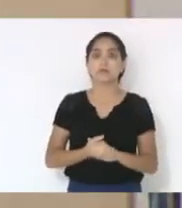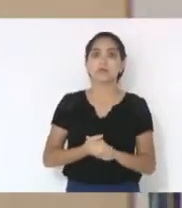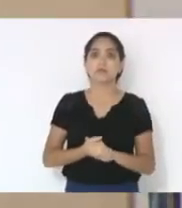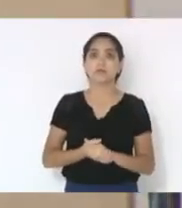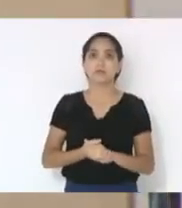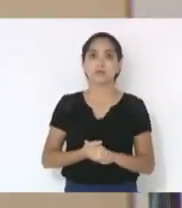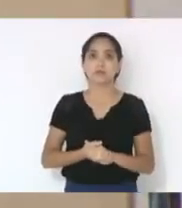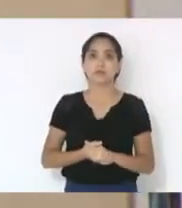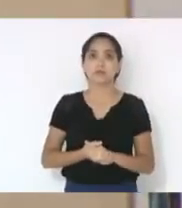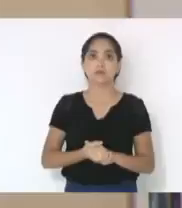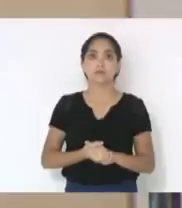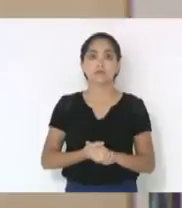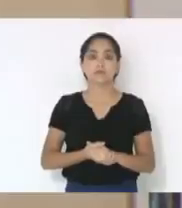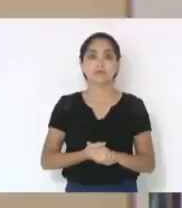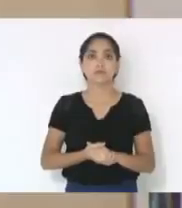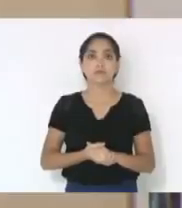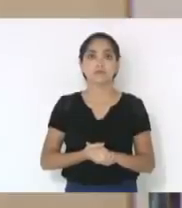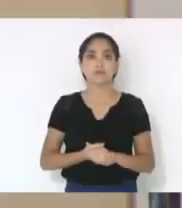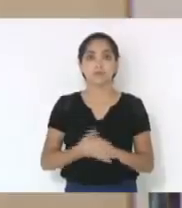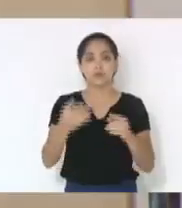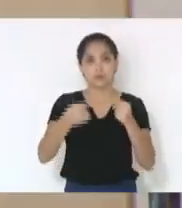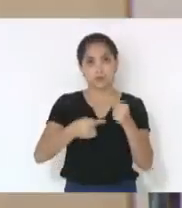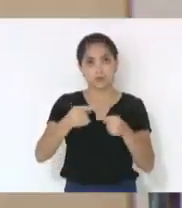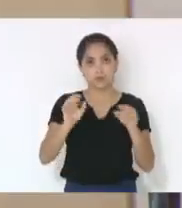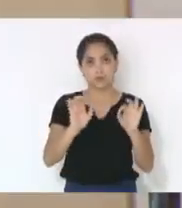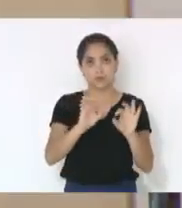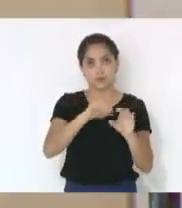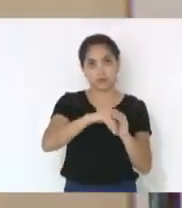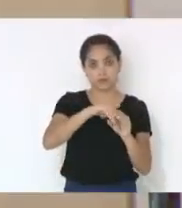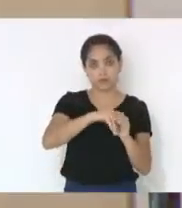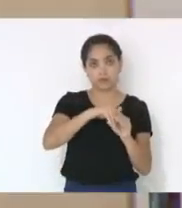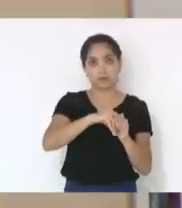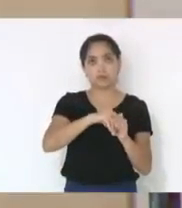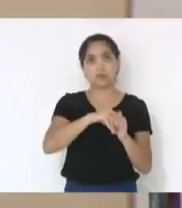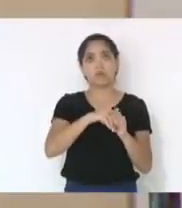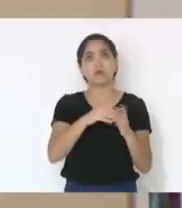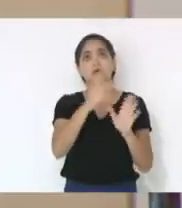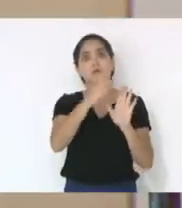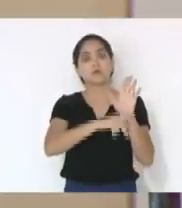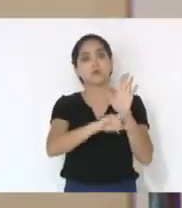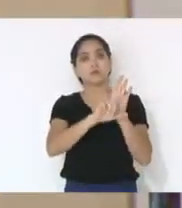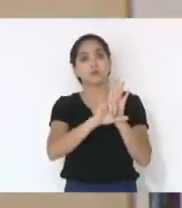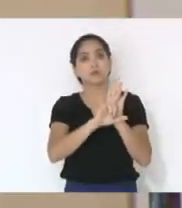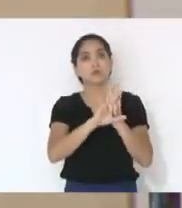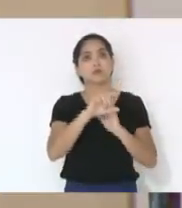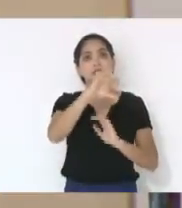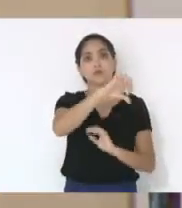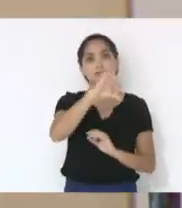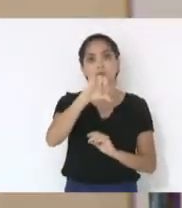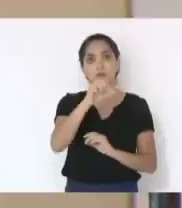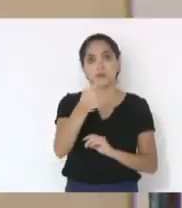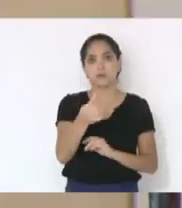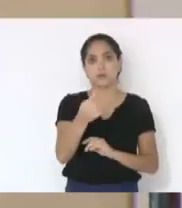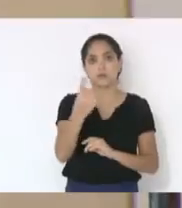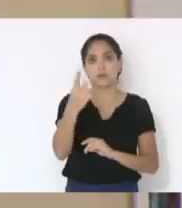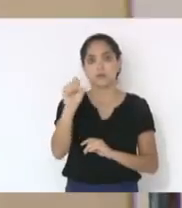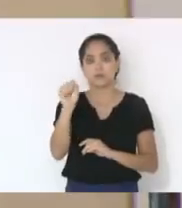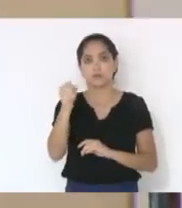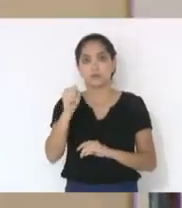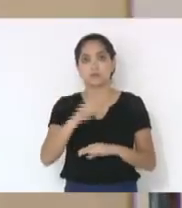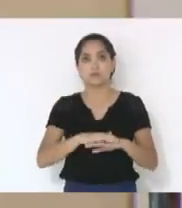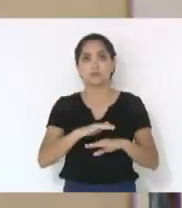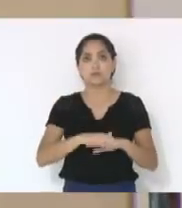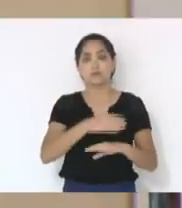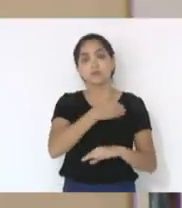Patrício Destro. Discussão e votação em turno único ao projeto de lei 99,6, 2018, de autoria do